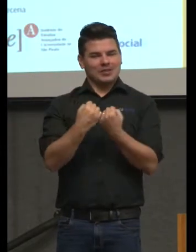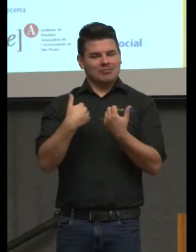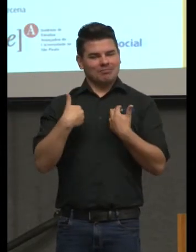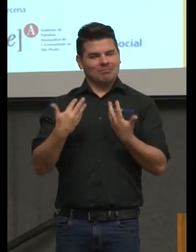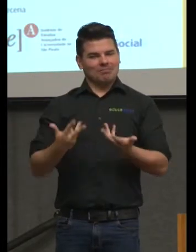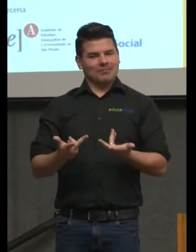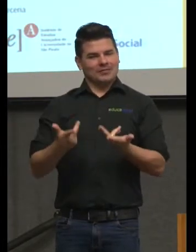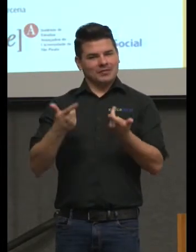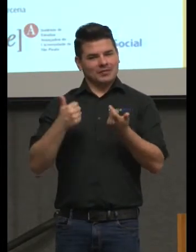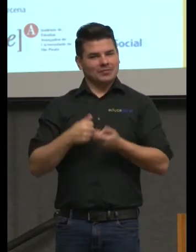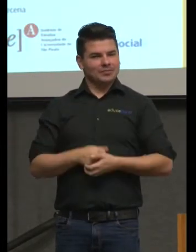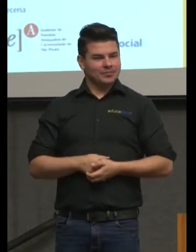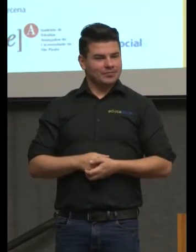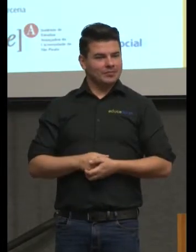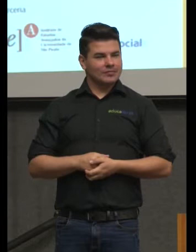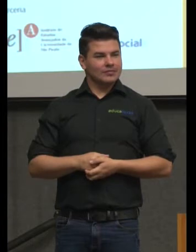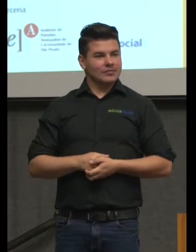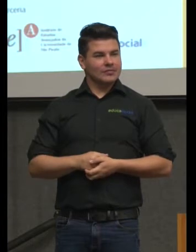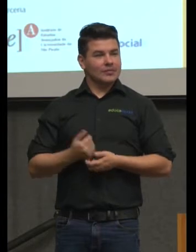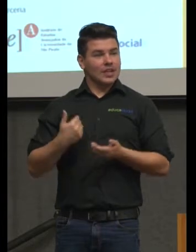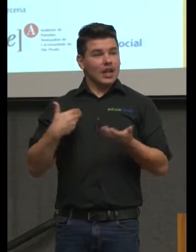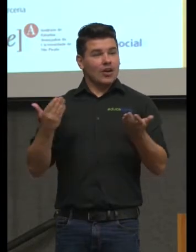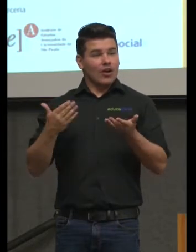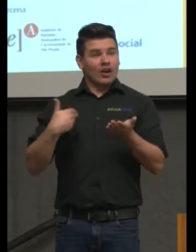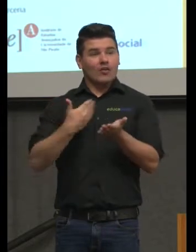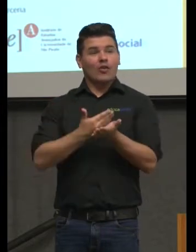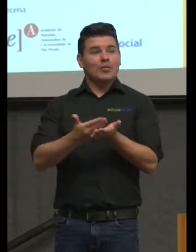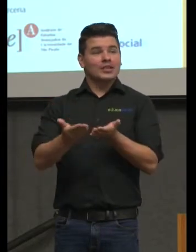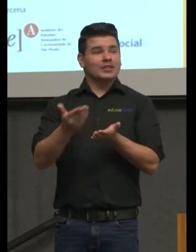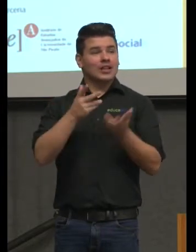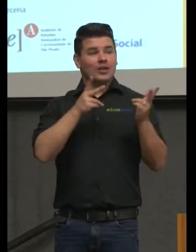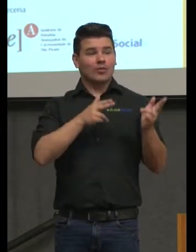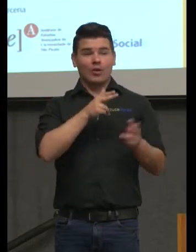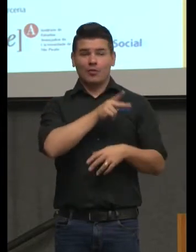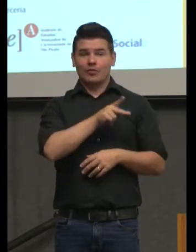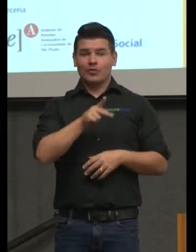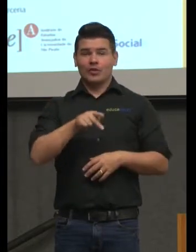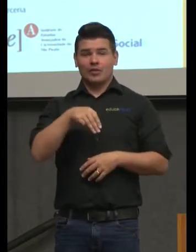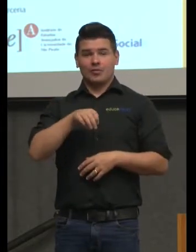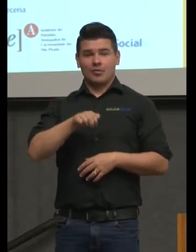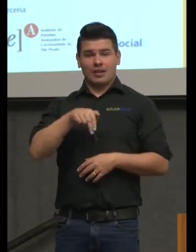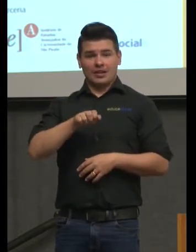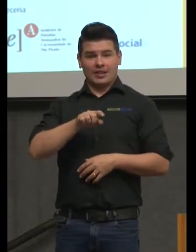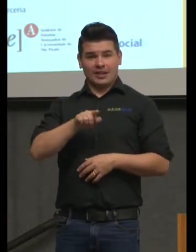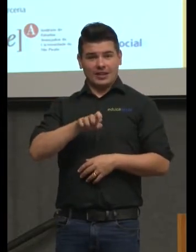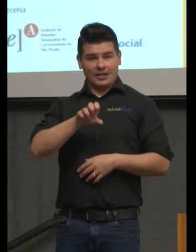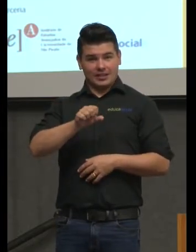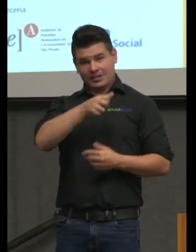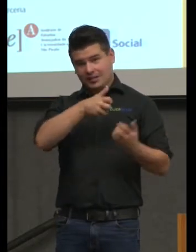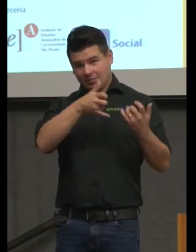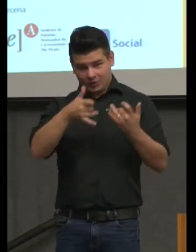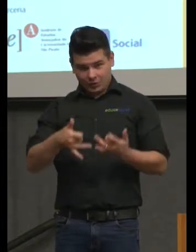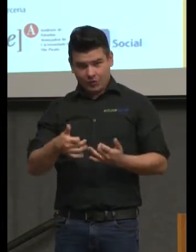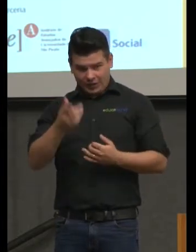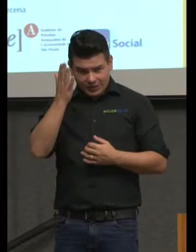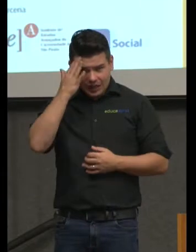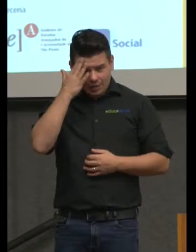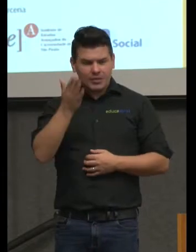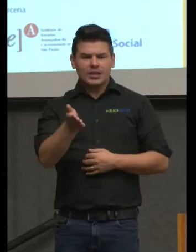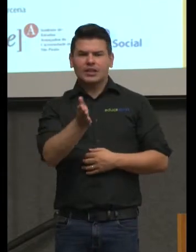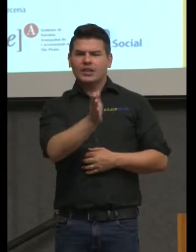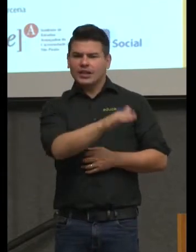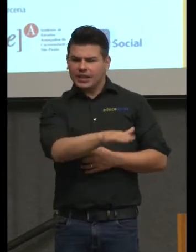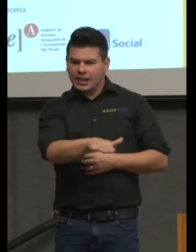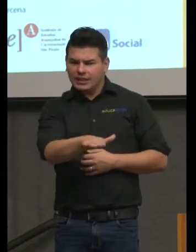eu vou começar pelo que o Menezes terminou vocês sabem que a criança pequena